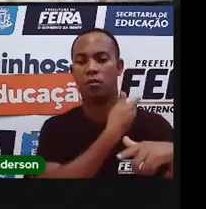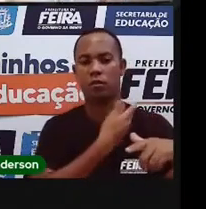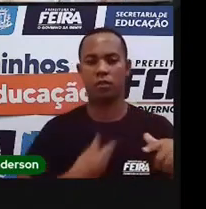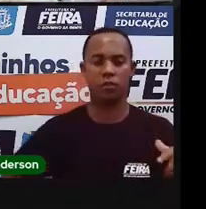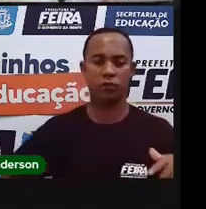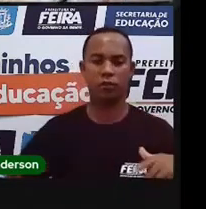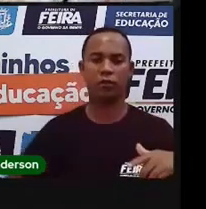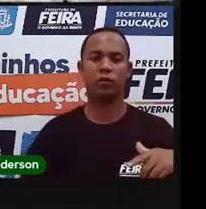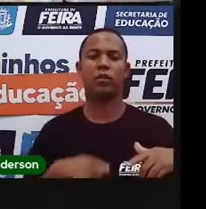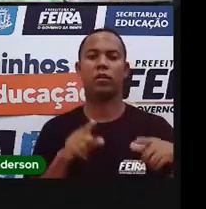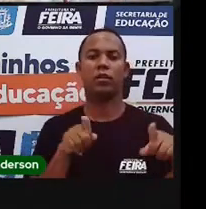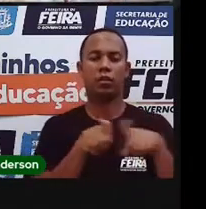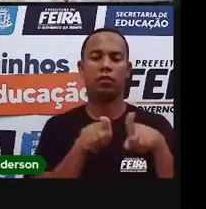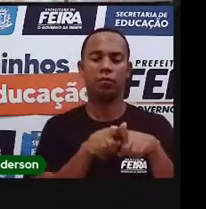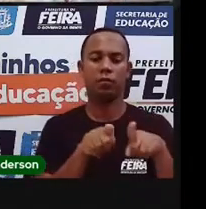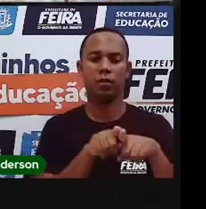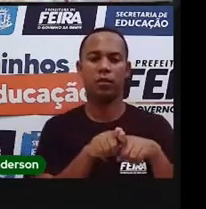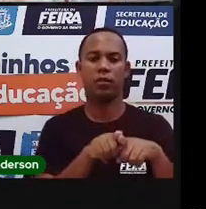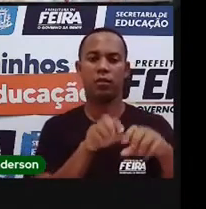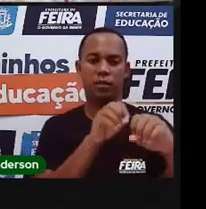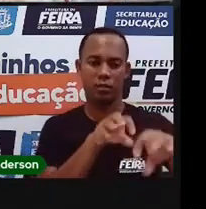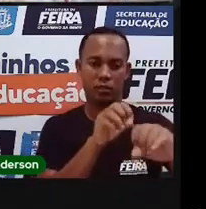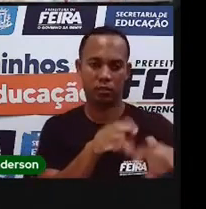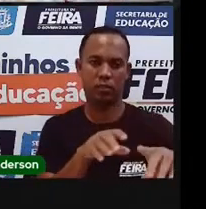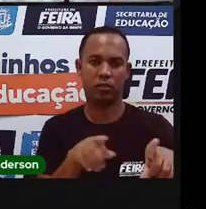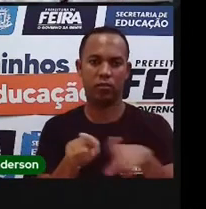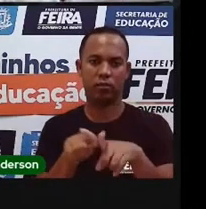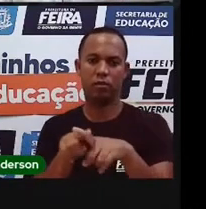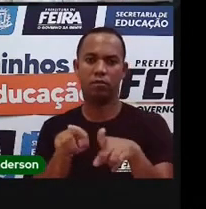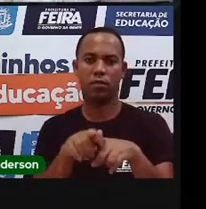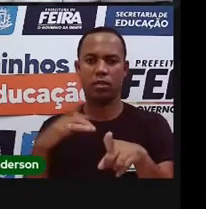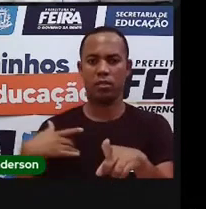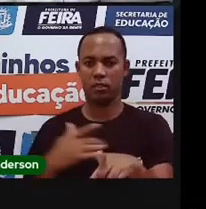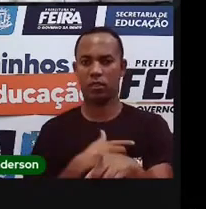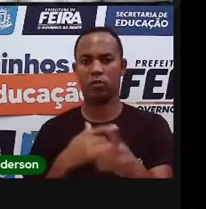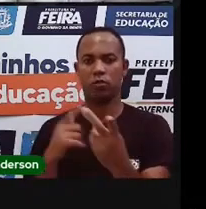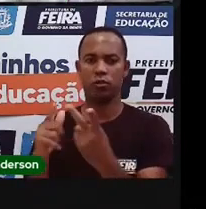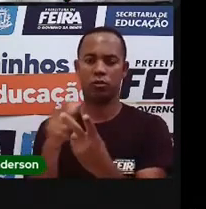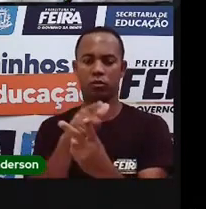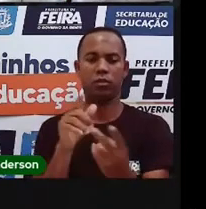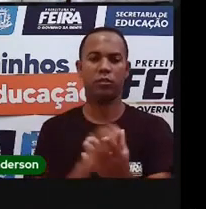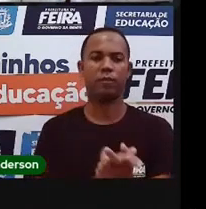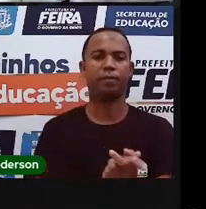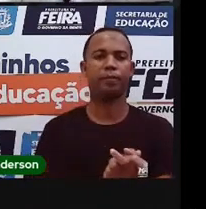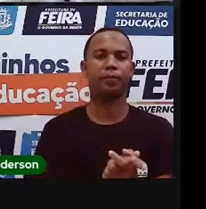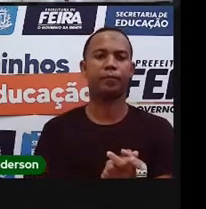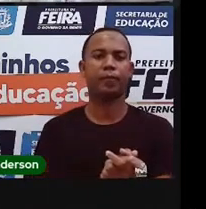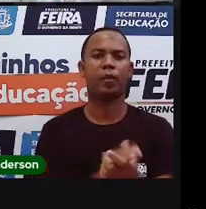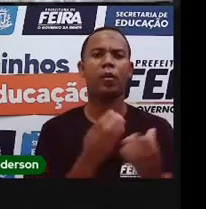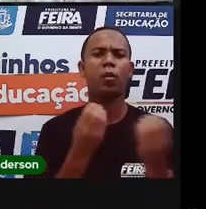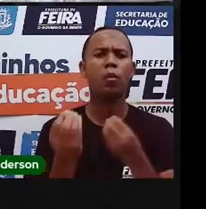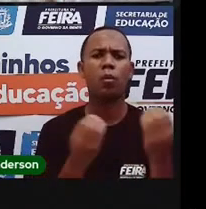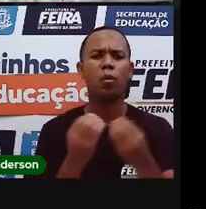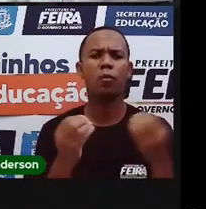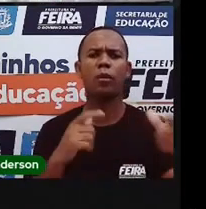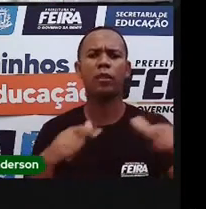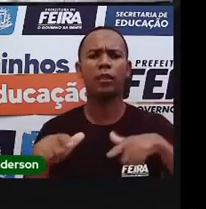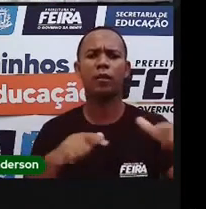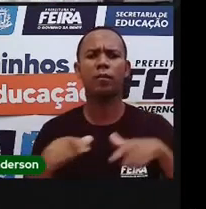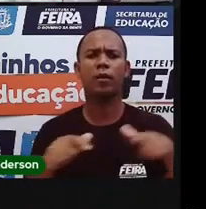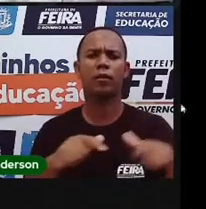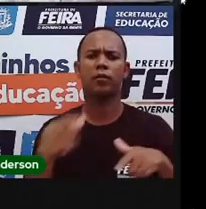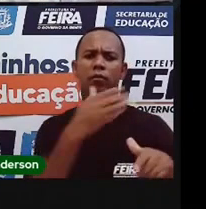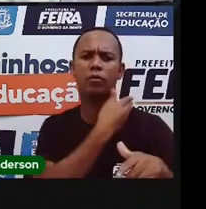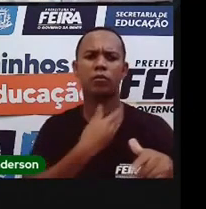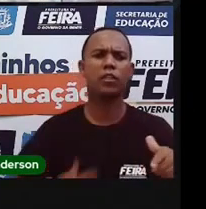saúde. Vamos lá. Bom, estes serviços são feitos,